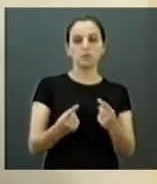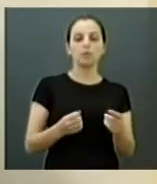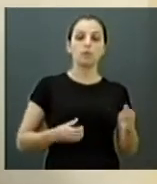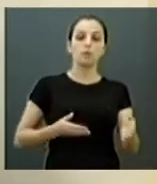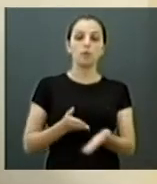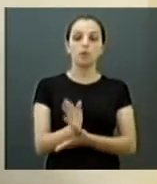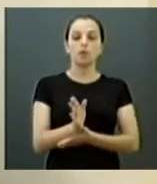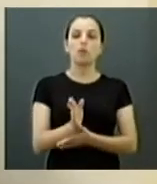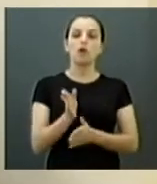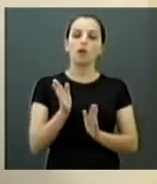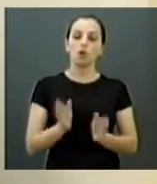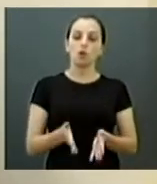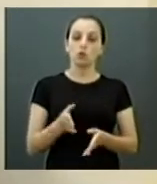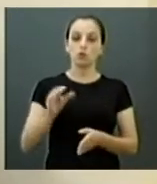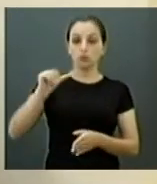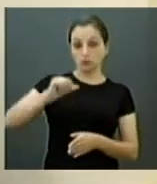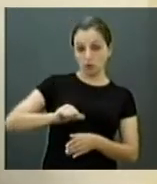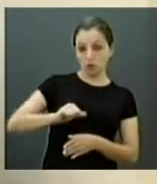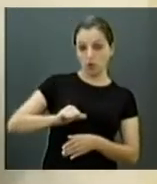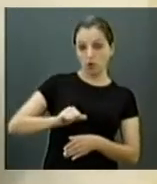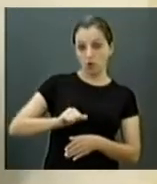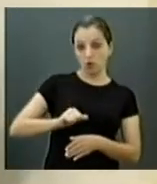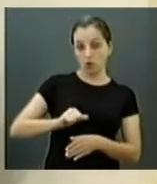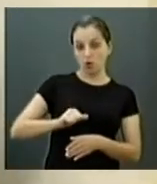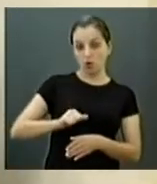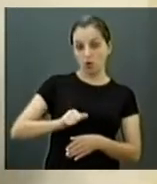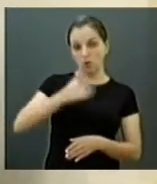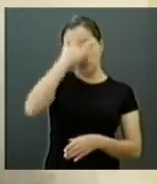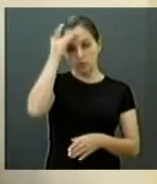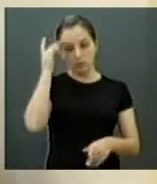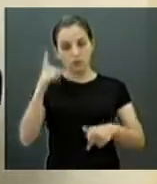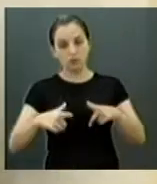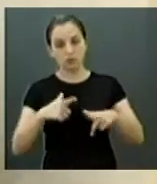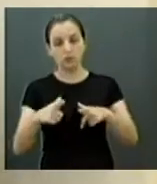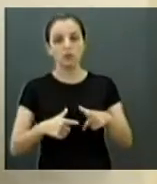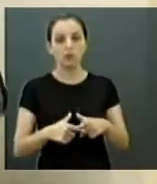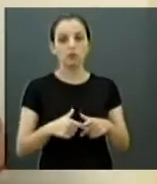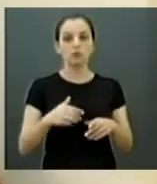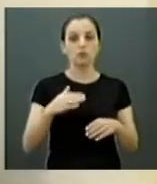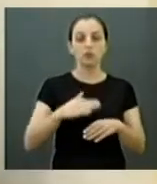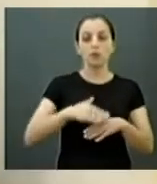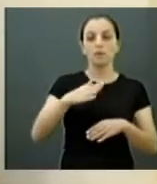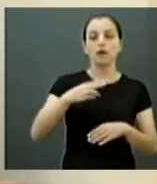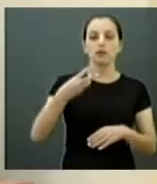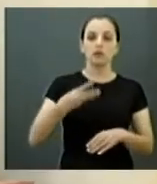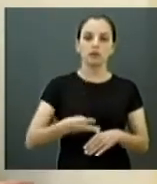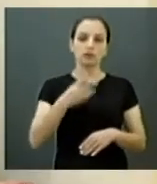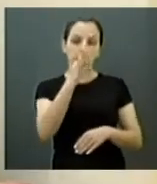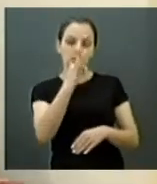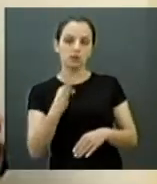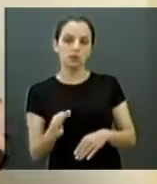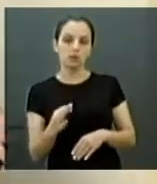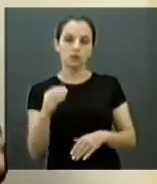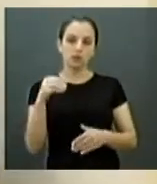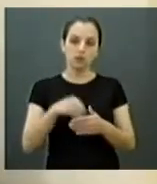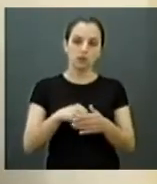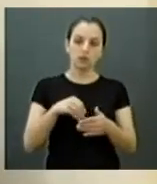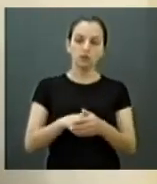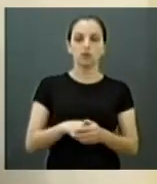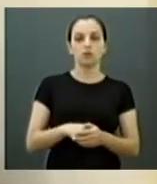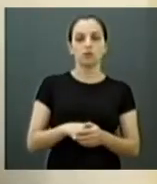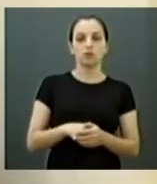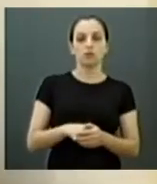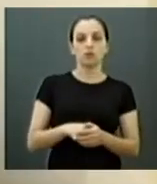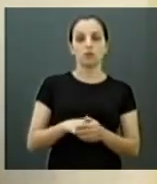os servidores vão ter, como teve nos dois últimos anos, mais três por cento de ganho real. E é muito bom votar ganho real.